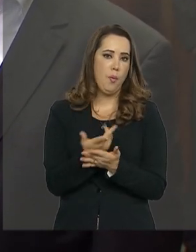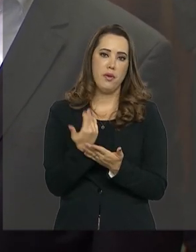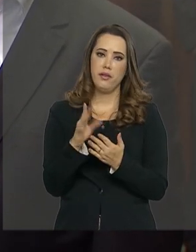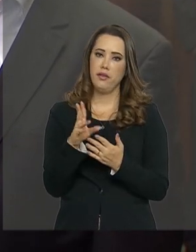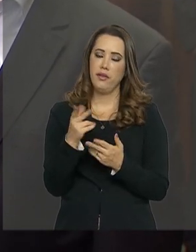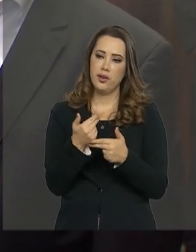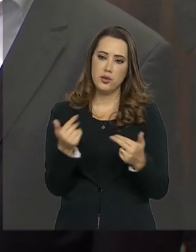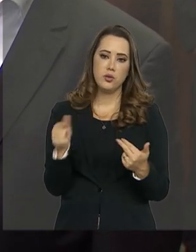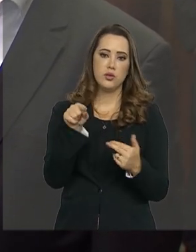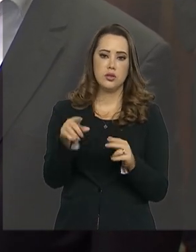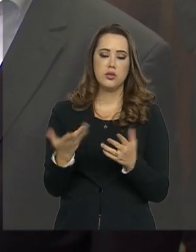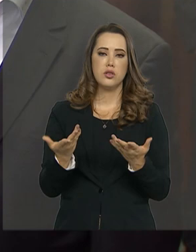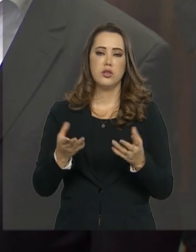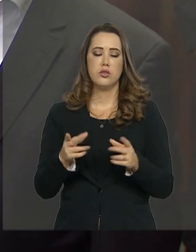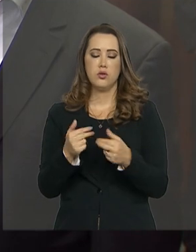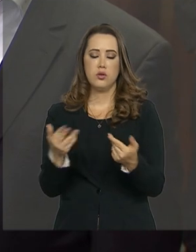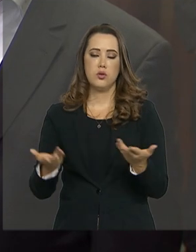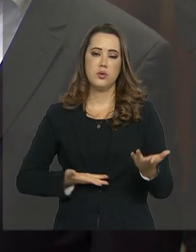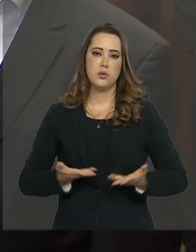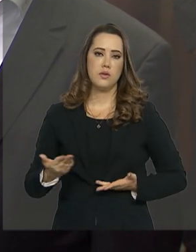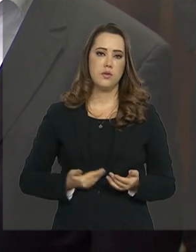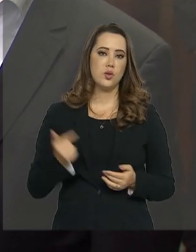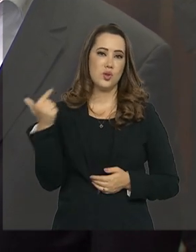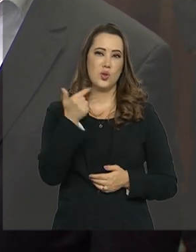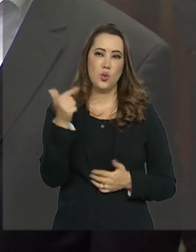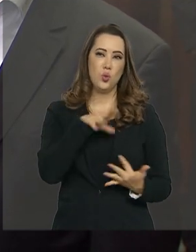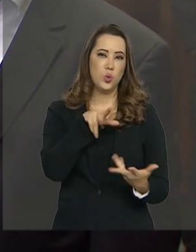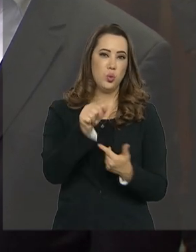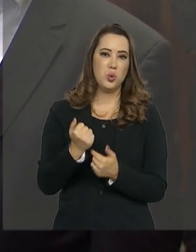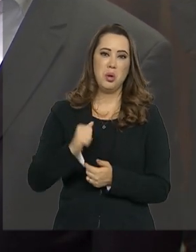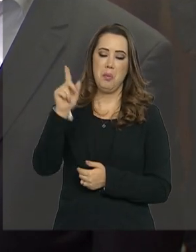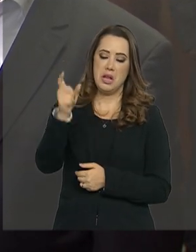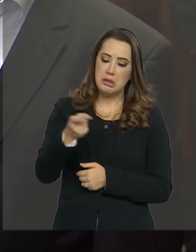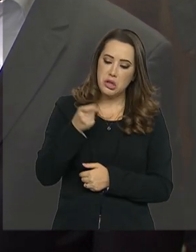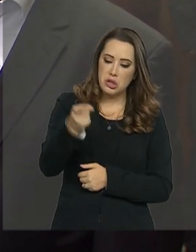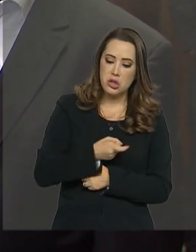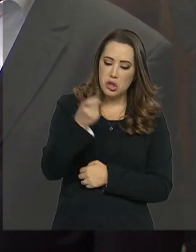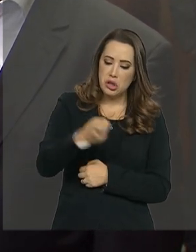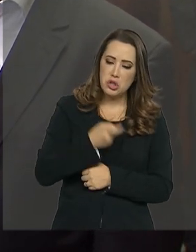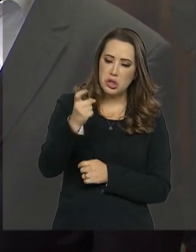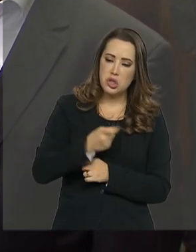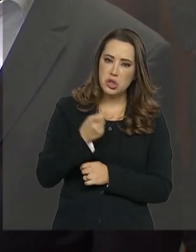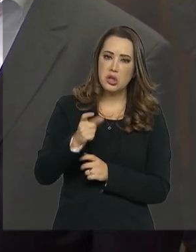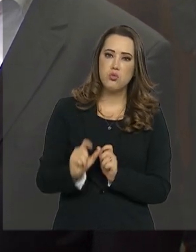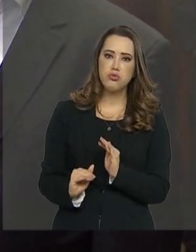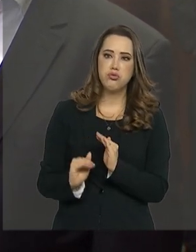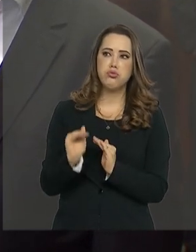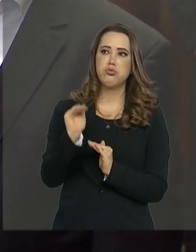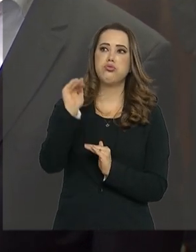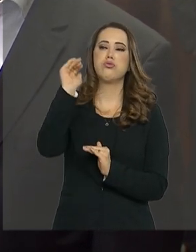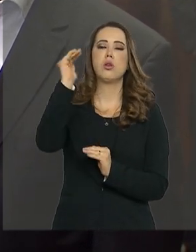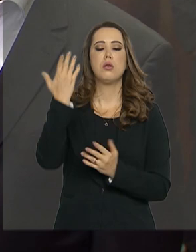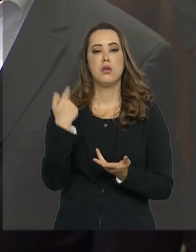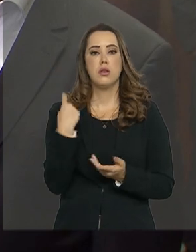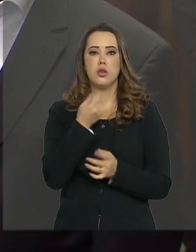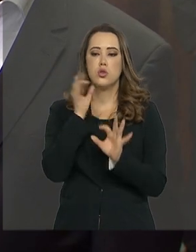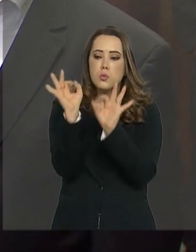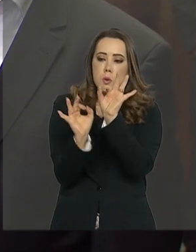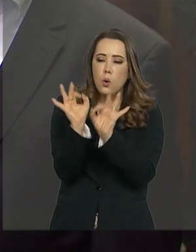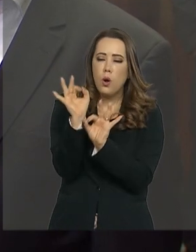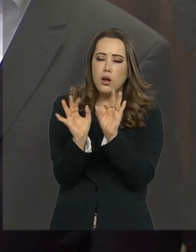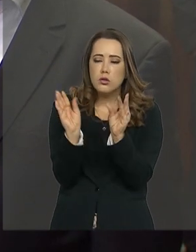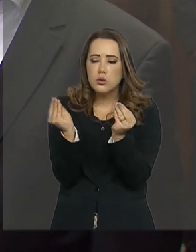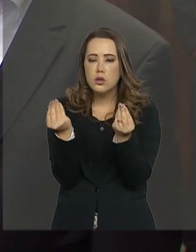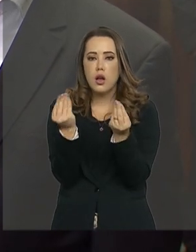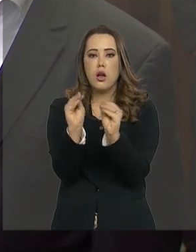o produto aqui do setor de serviço, nós somos o segundo do mundo. Então, a partir do momento que a gente conseguir reorganizar o nosso sistema, o